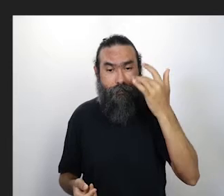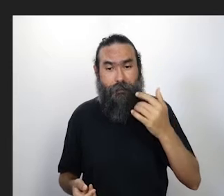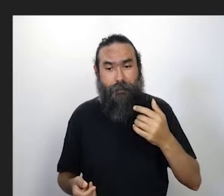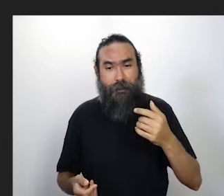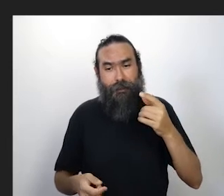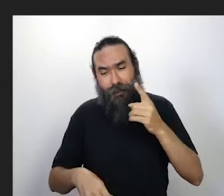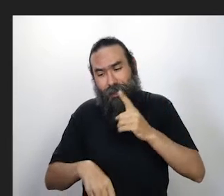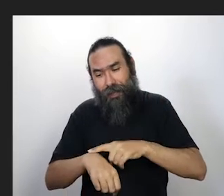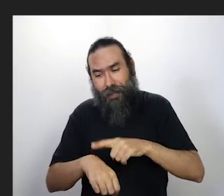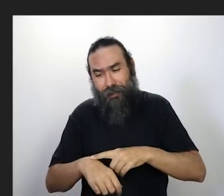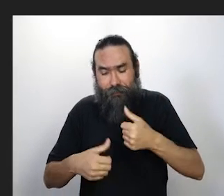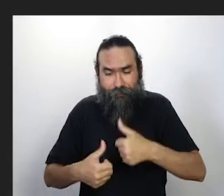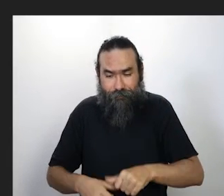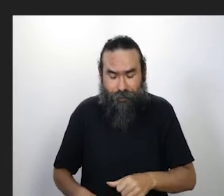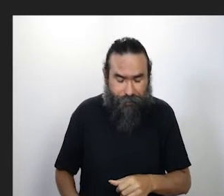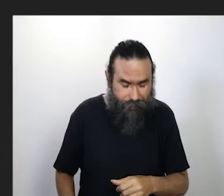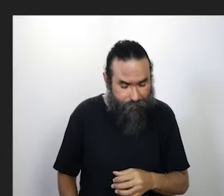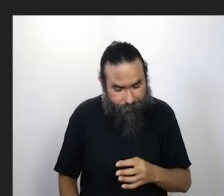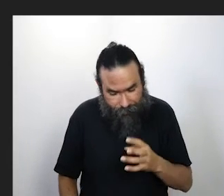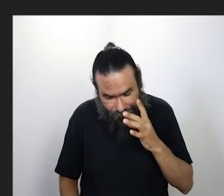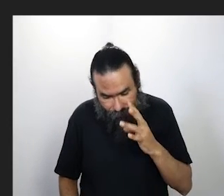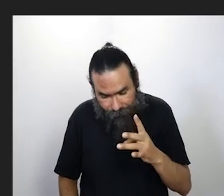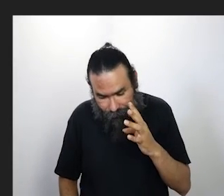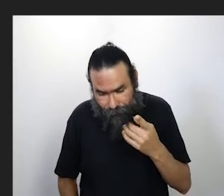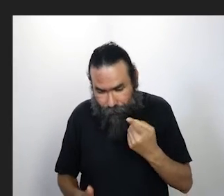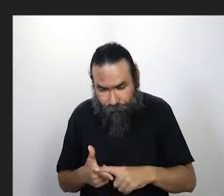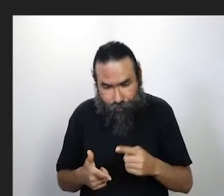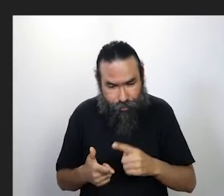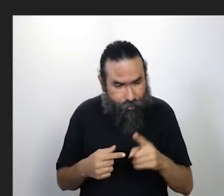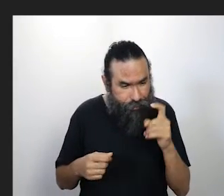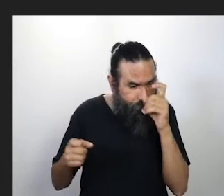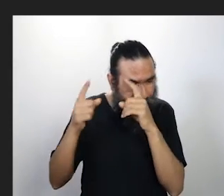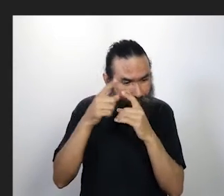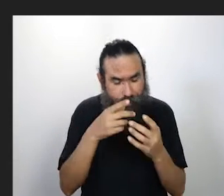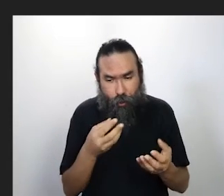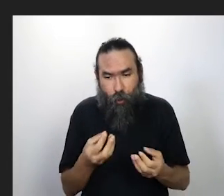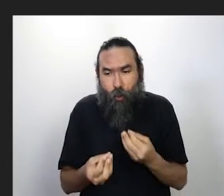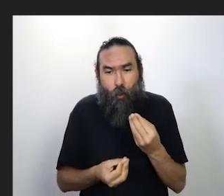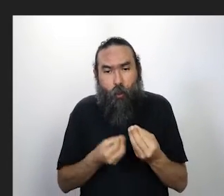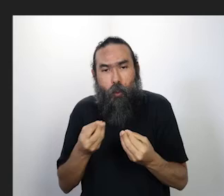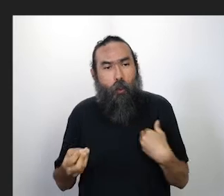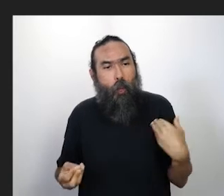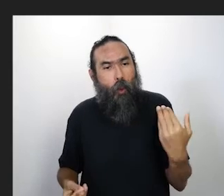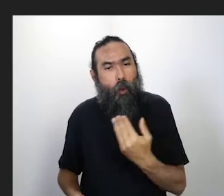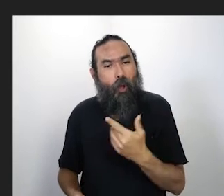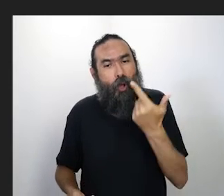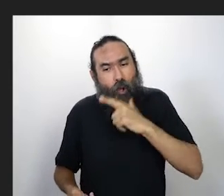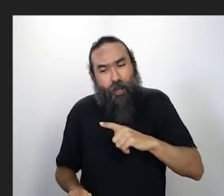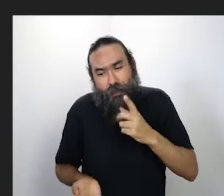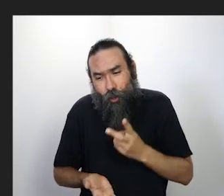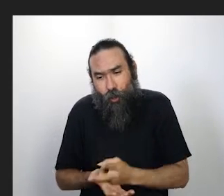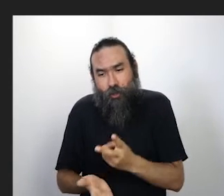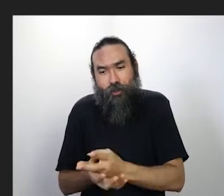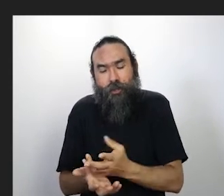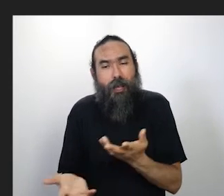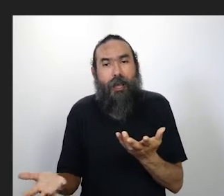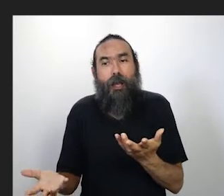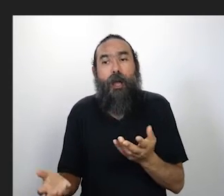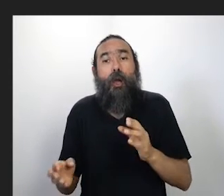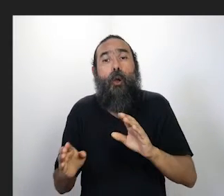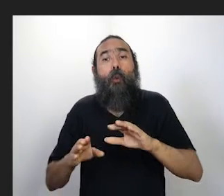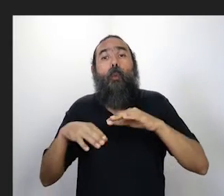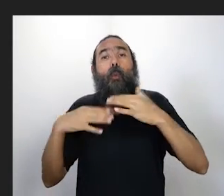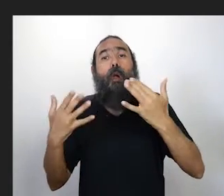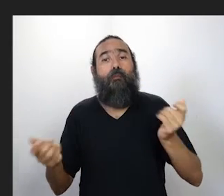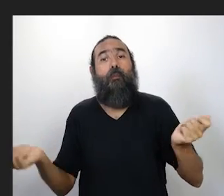que você cai na real e fala, mas aonde que, né, até onde a gente consegue ir com isso, quando que a gente vai poder